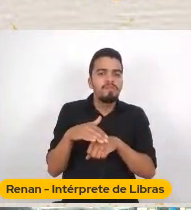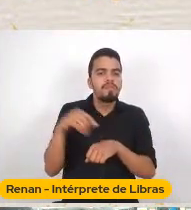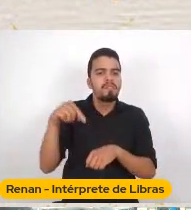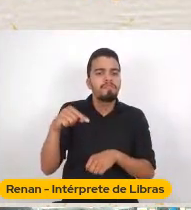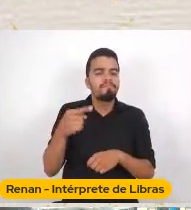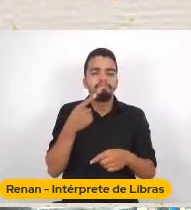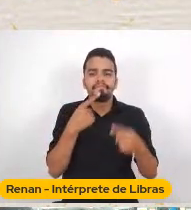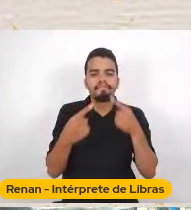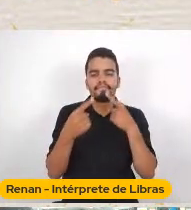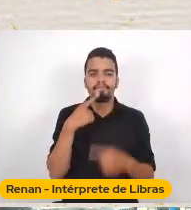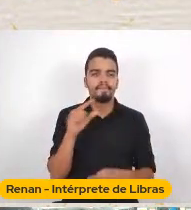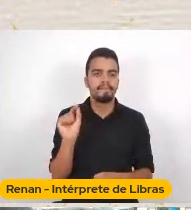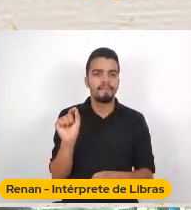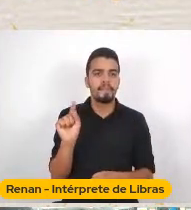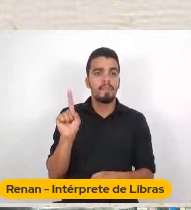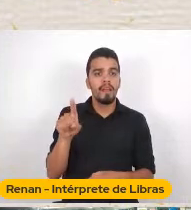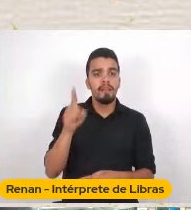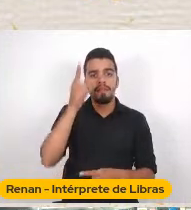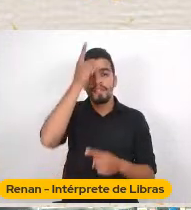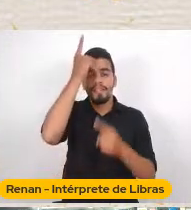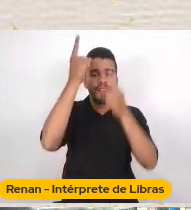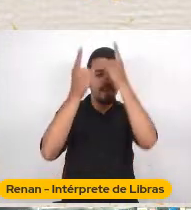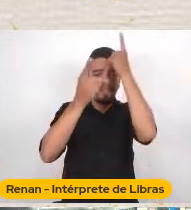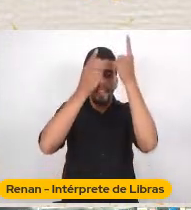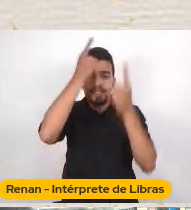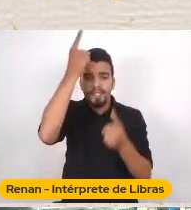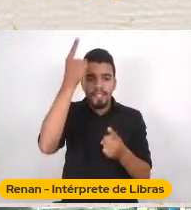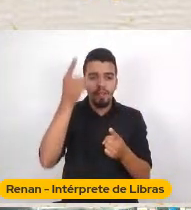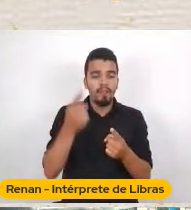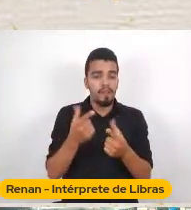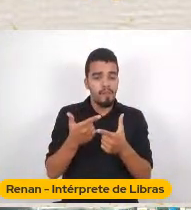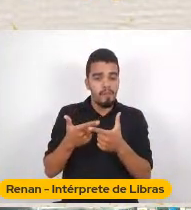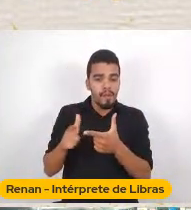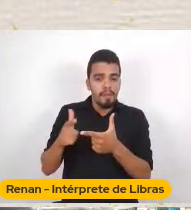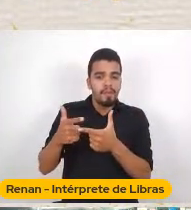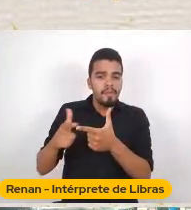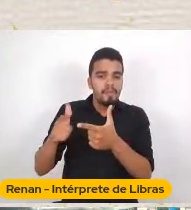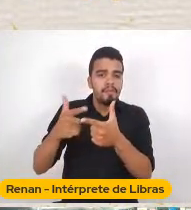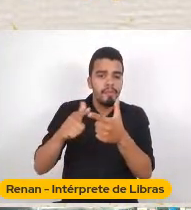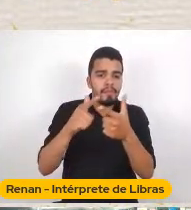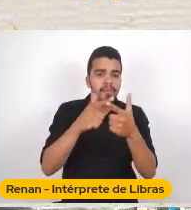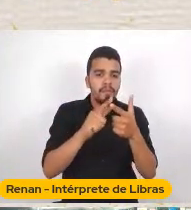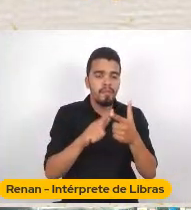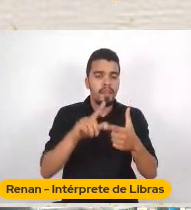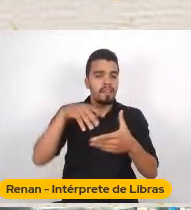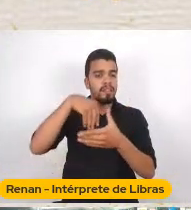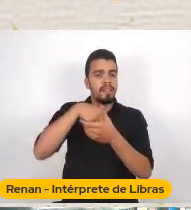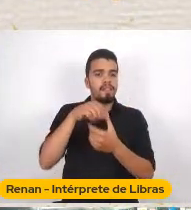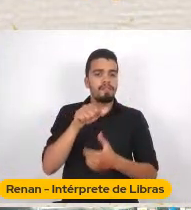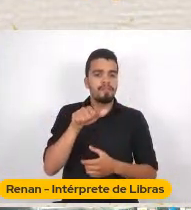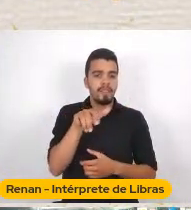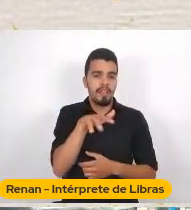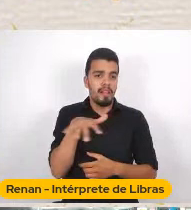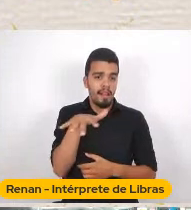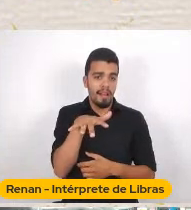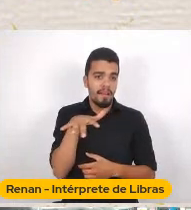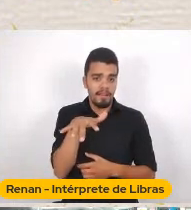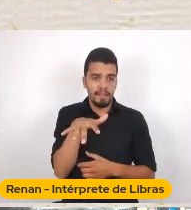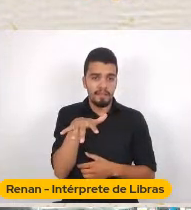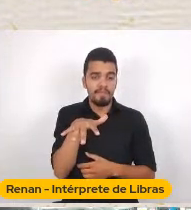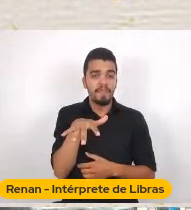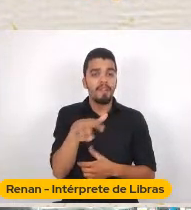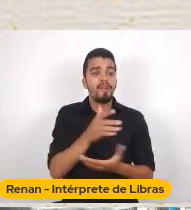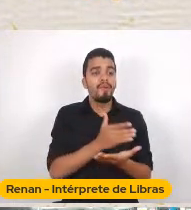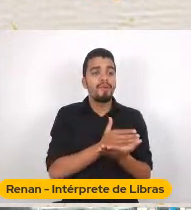invenção Para a resolução Dos problemas domésticos Desde O Said coloca lá Desde a invasão Do Egito Por